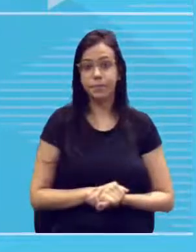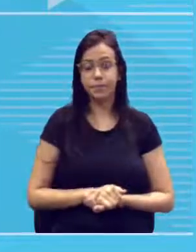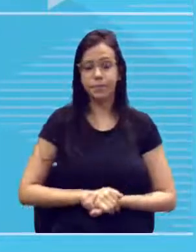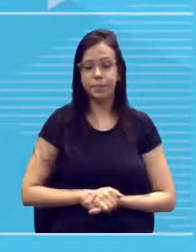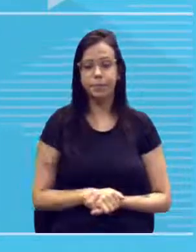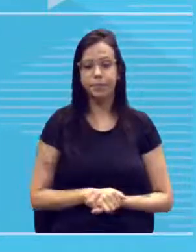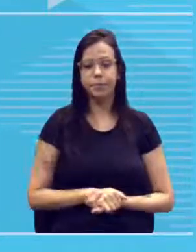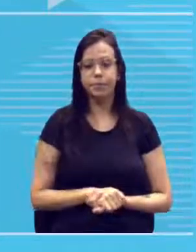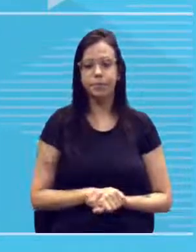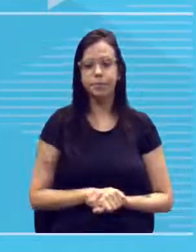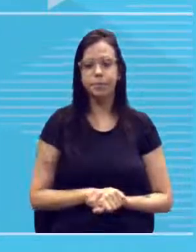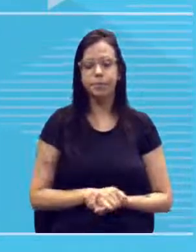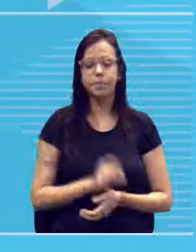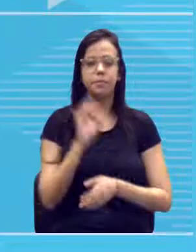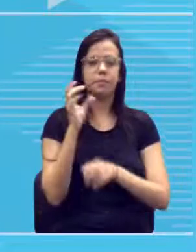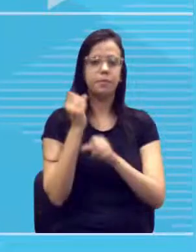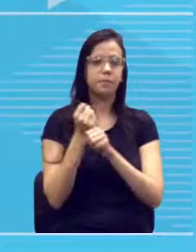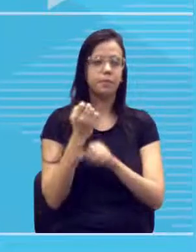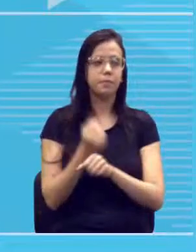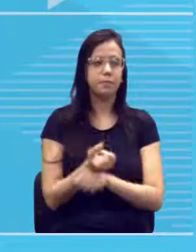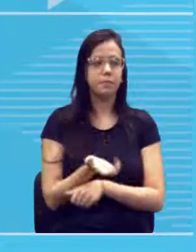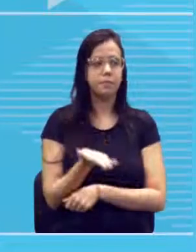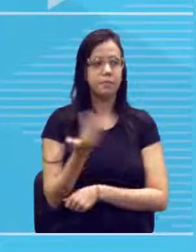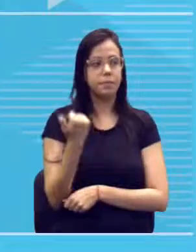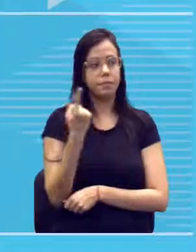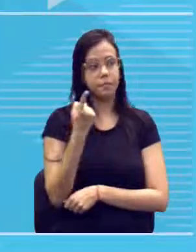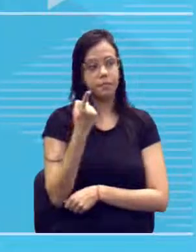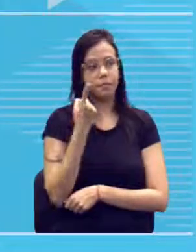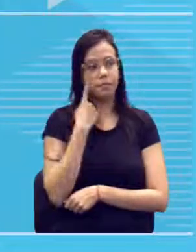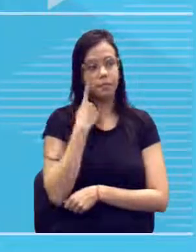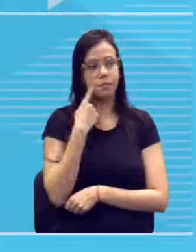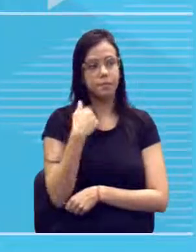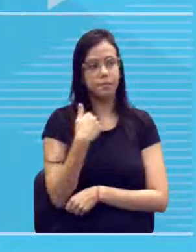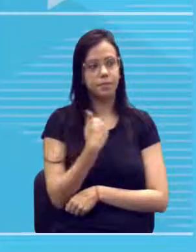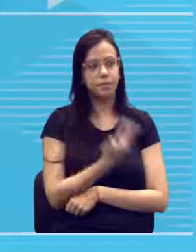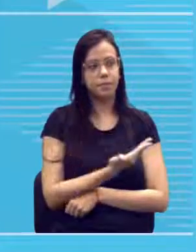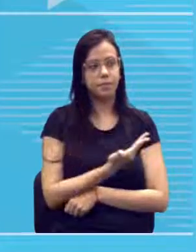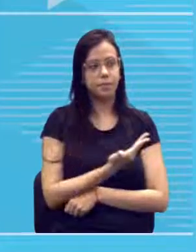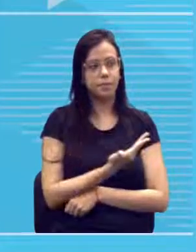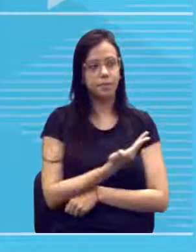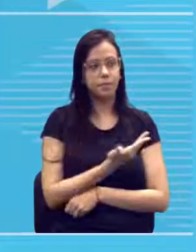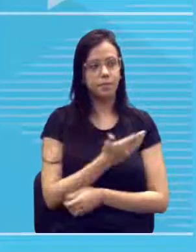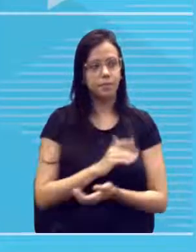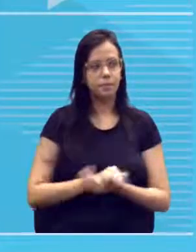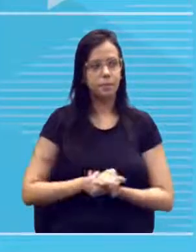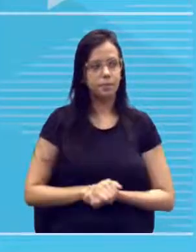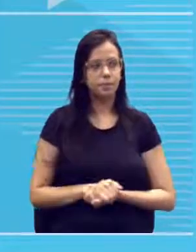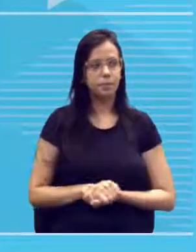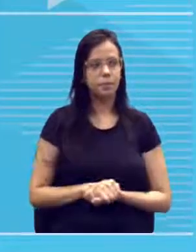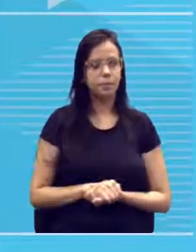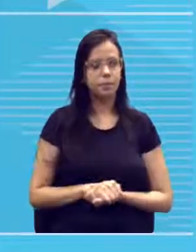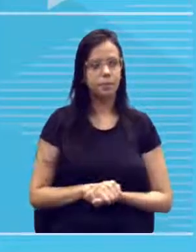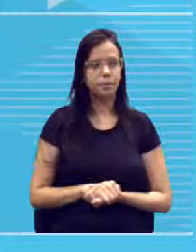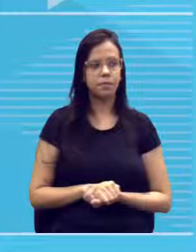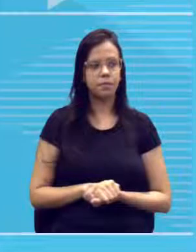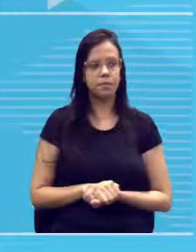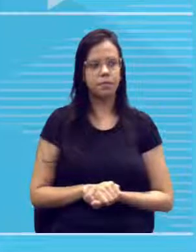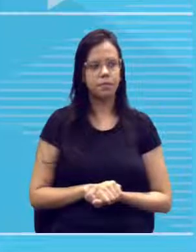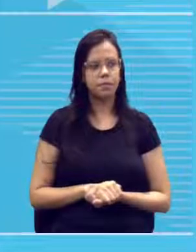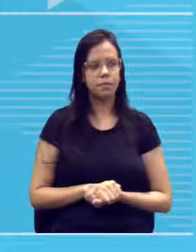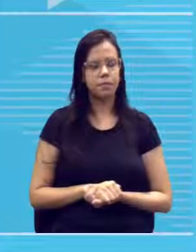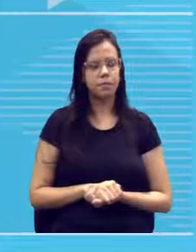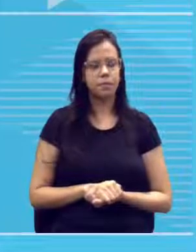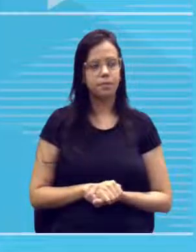Então, é só contabilizar, professor. Vamos nós. Um. Na primeira geração. Segunda geração. Então,